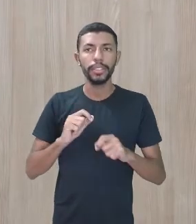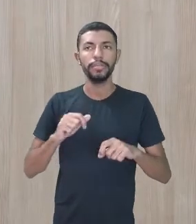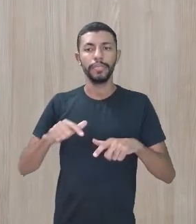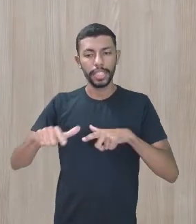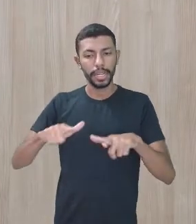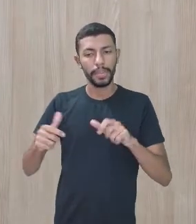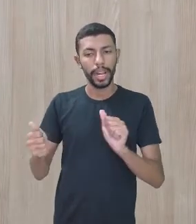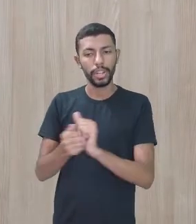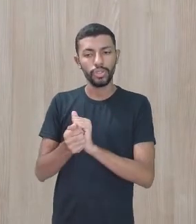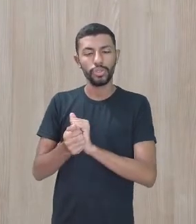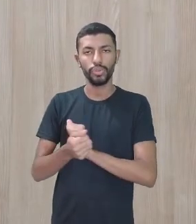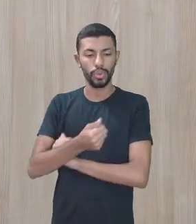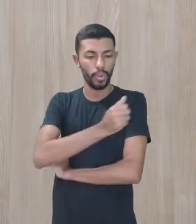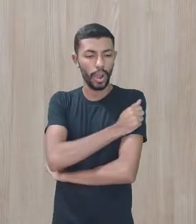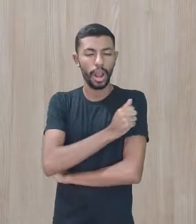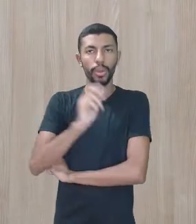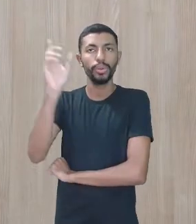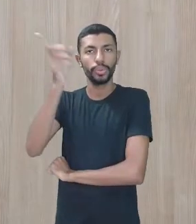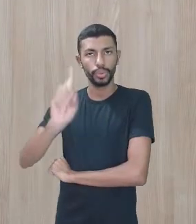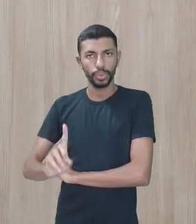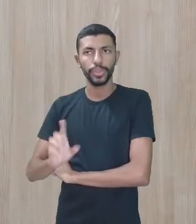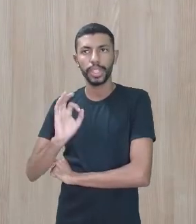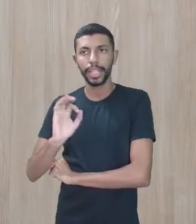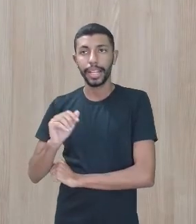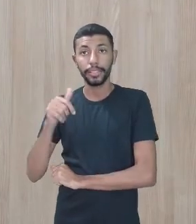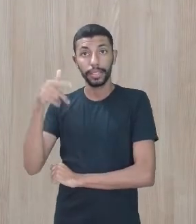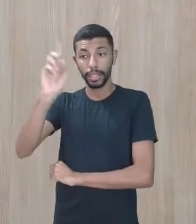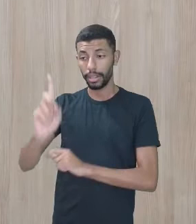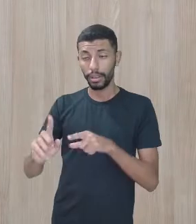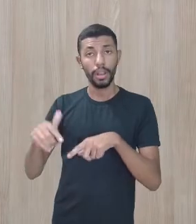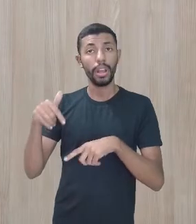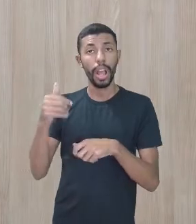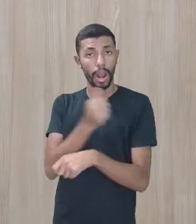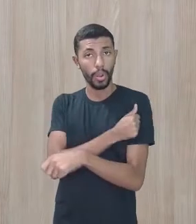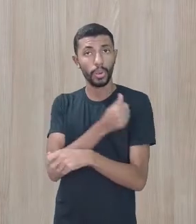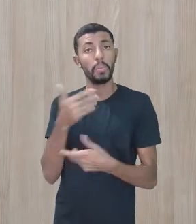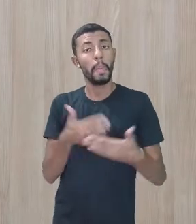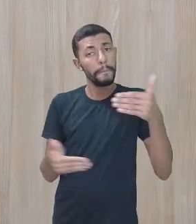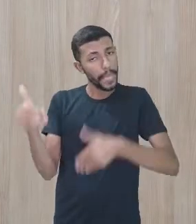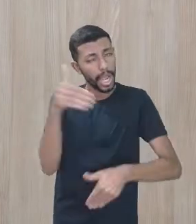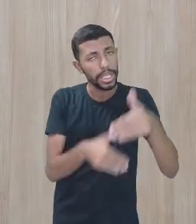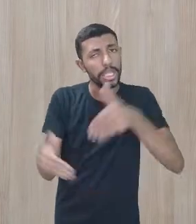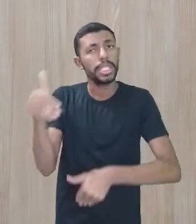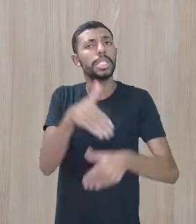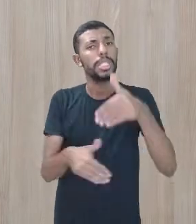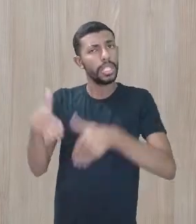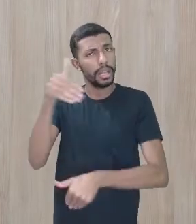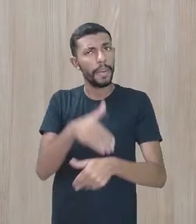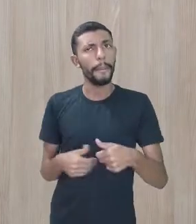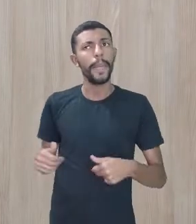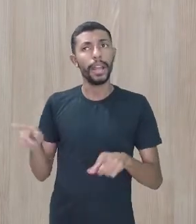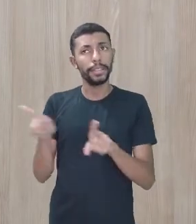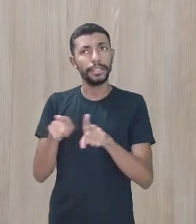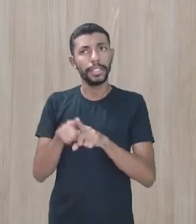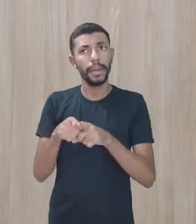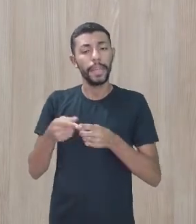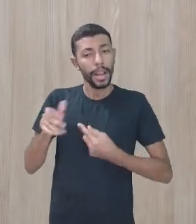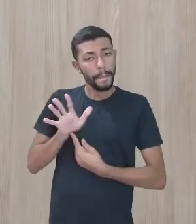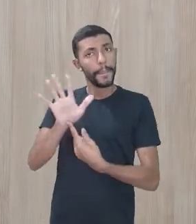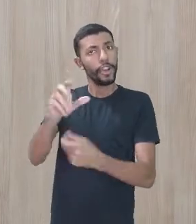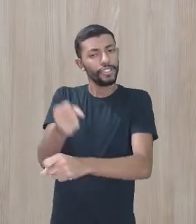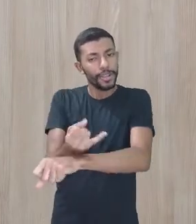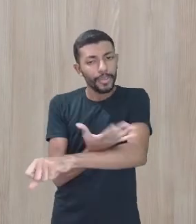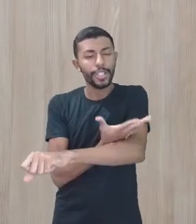deficiência. E o que acontece? Eles participam e eles passam essa emoção. Eles ficam